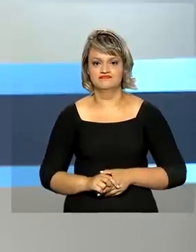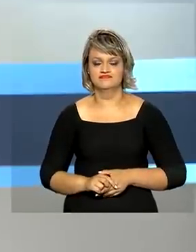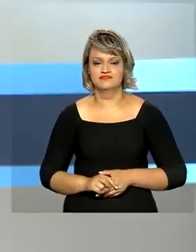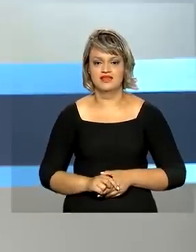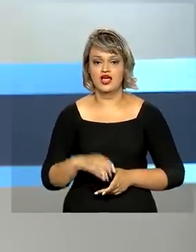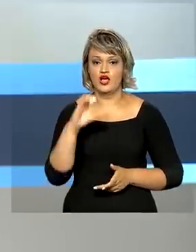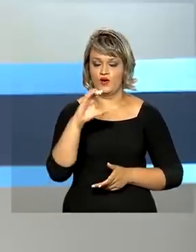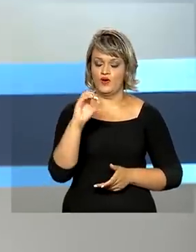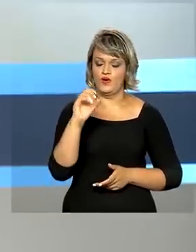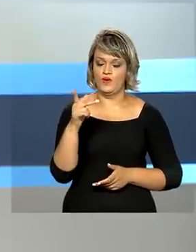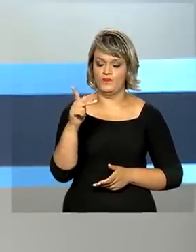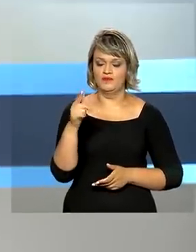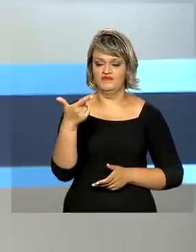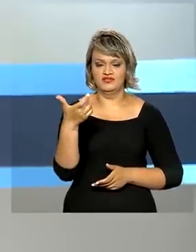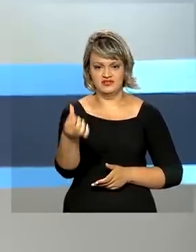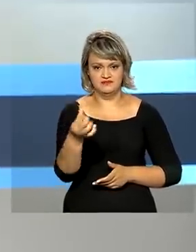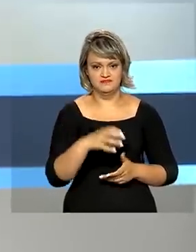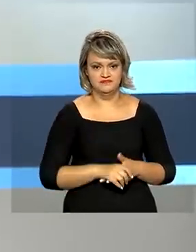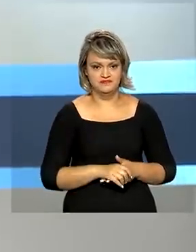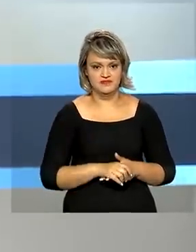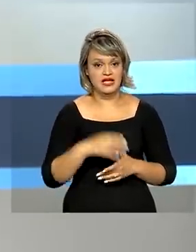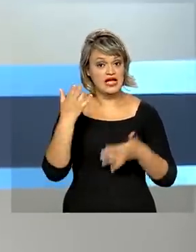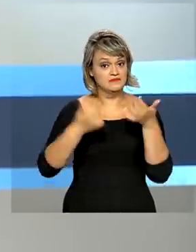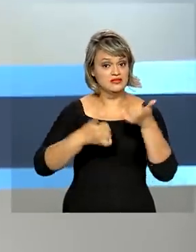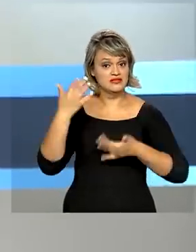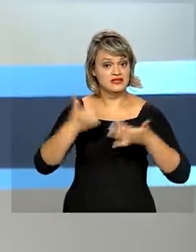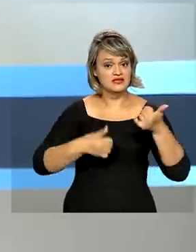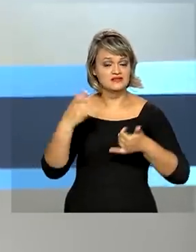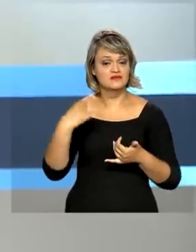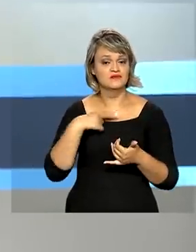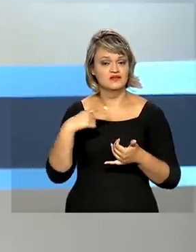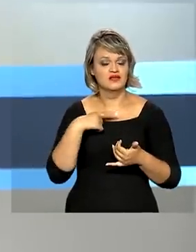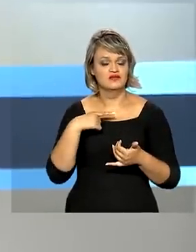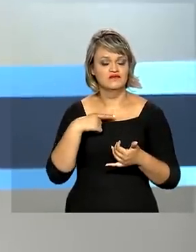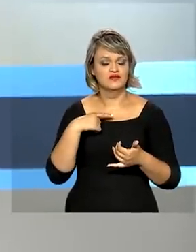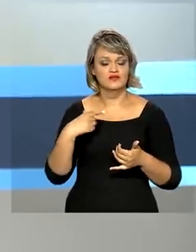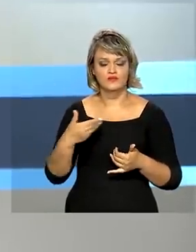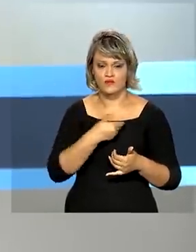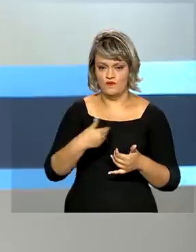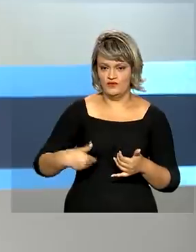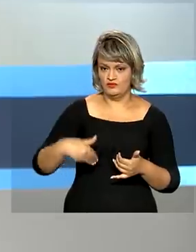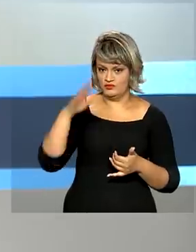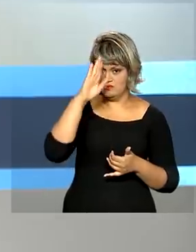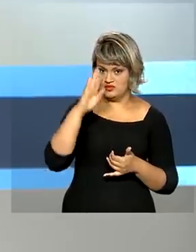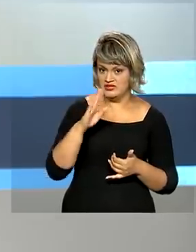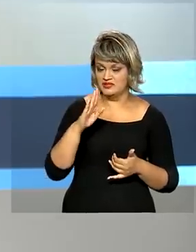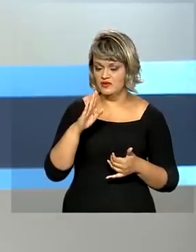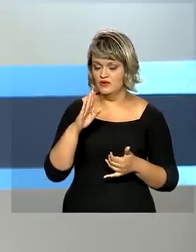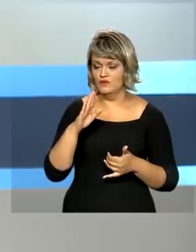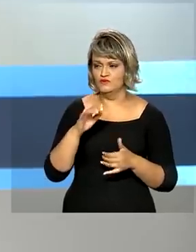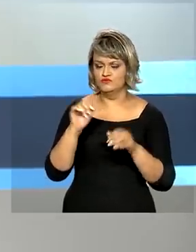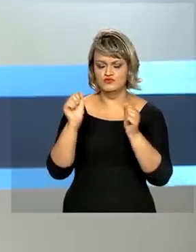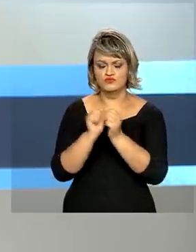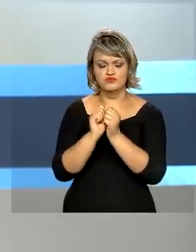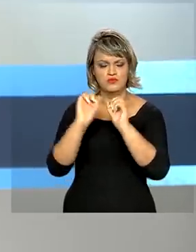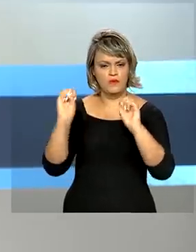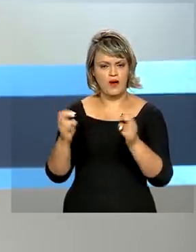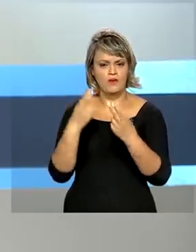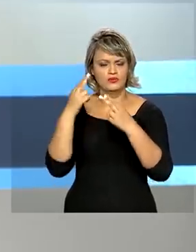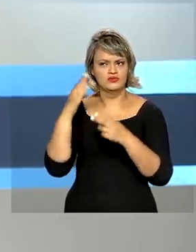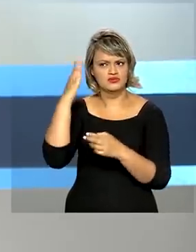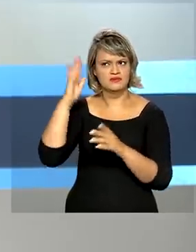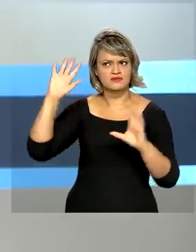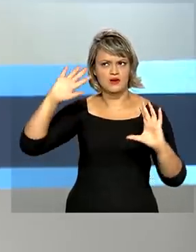COPE 26. Entre os destaques dos debates promovidos pelo governo brasileiro na Conferência das Nações Unidas sobre